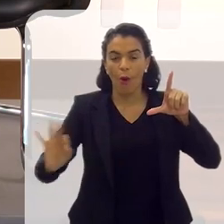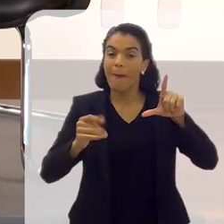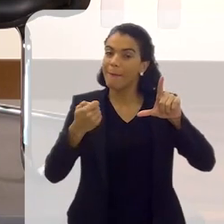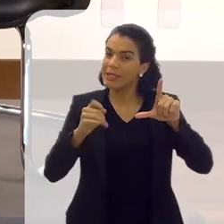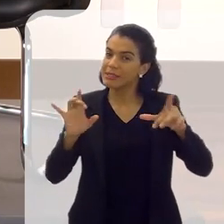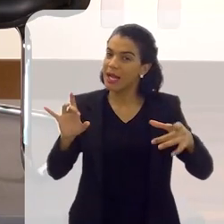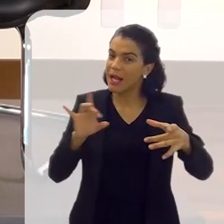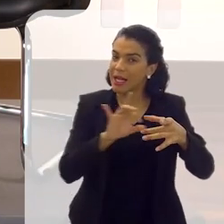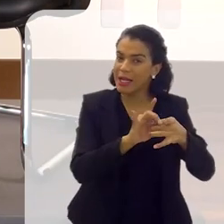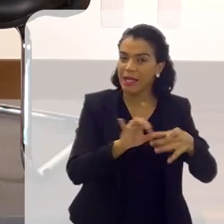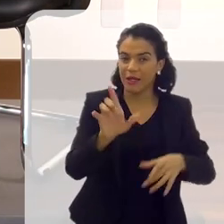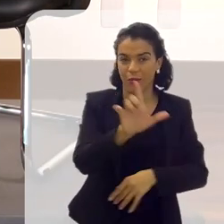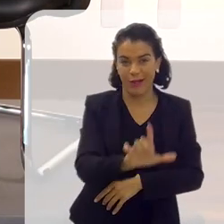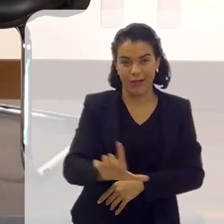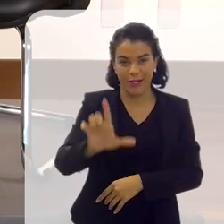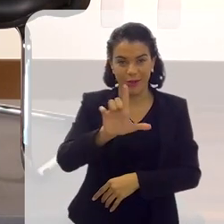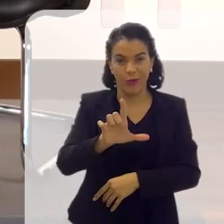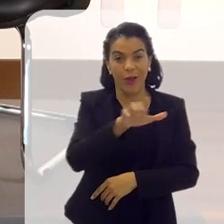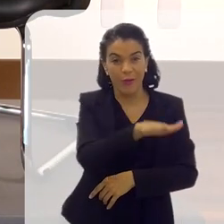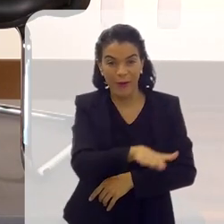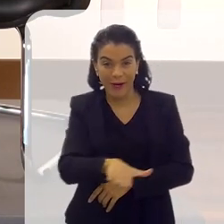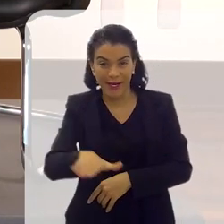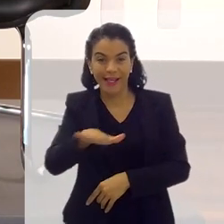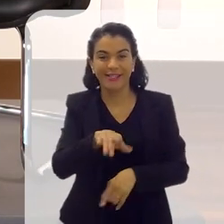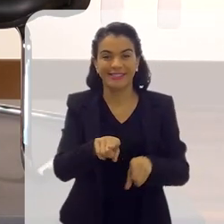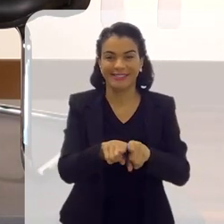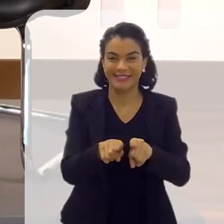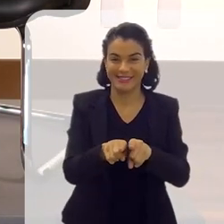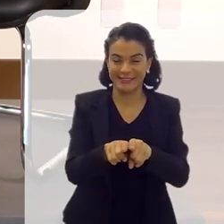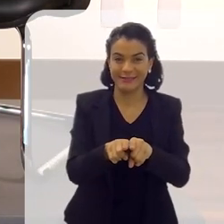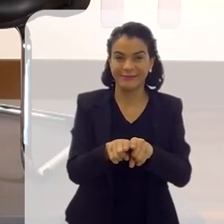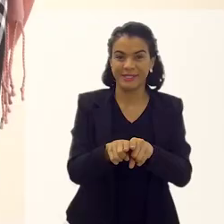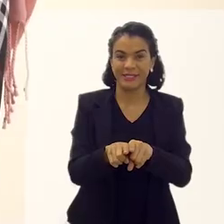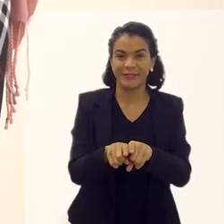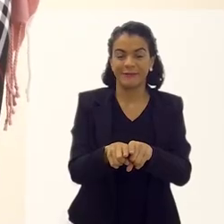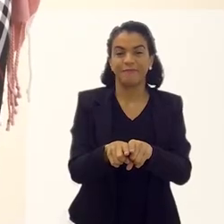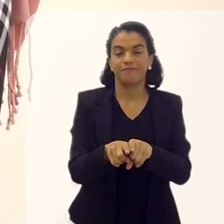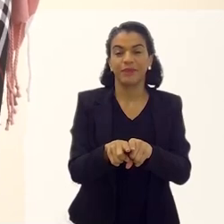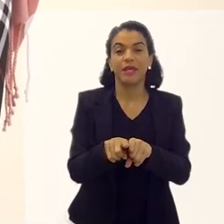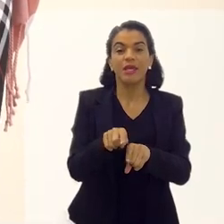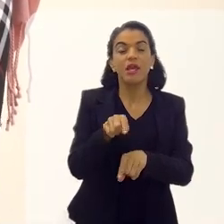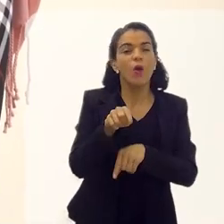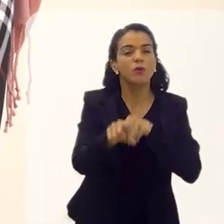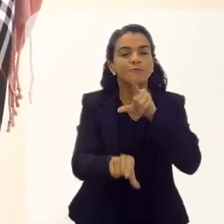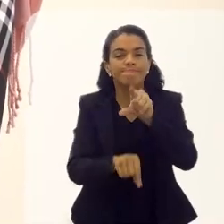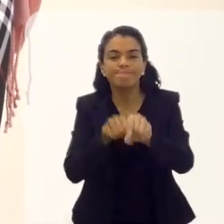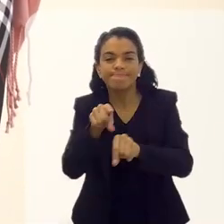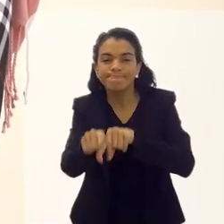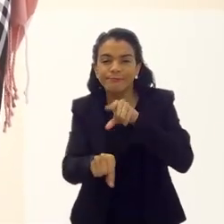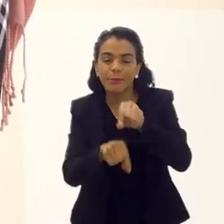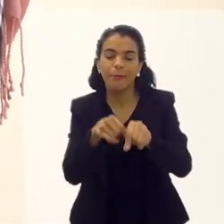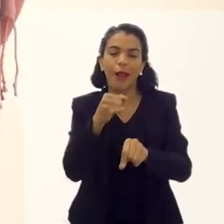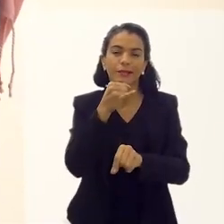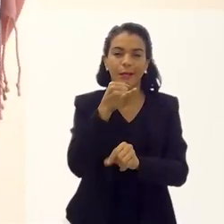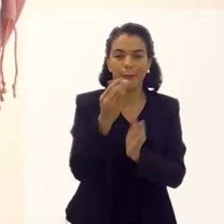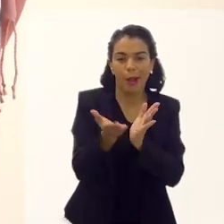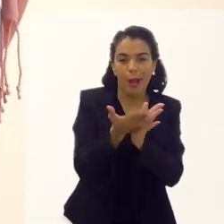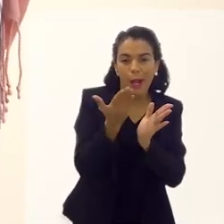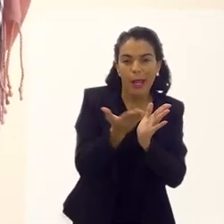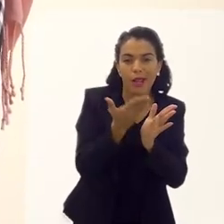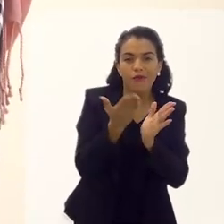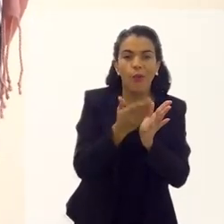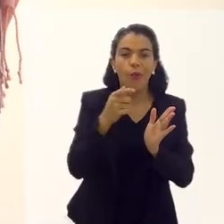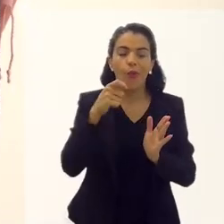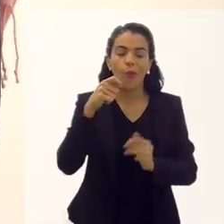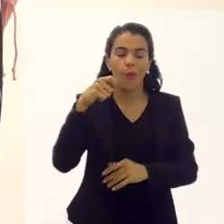têm a ver uma ligação com a literatura, com crianças. E eu escolho, por exemplo,